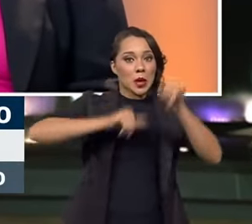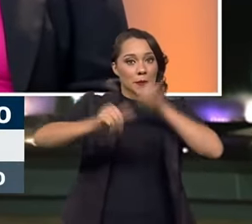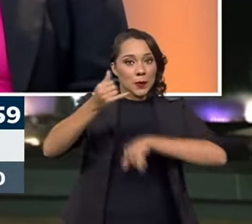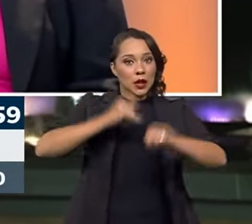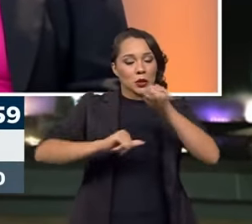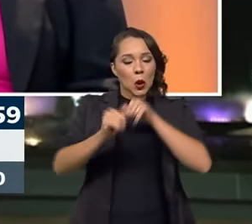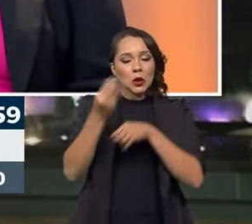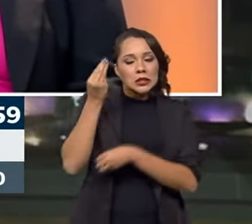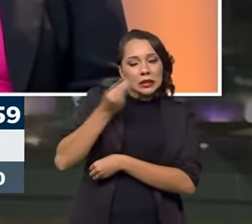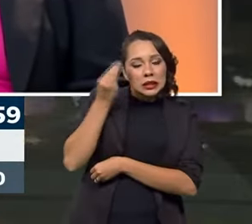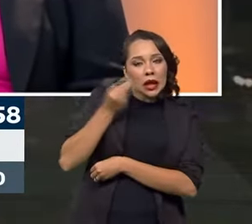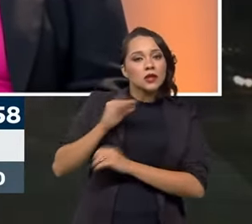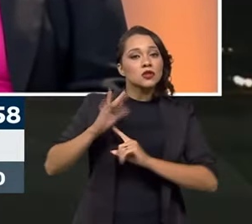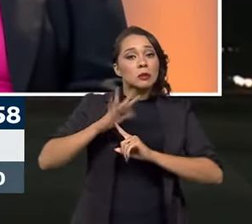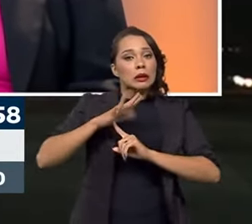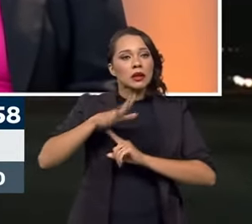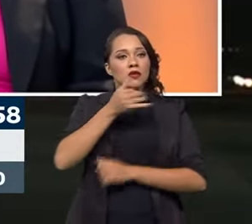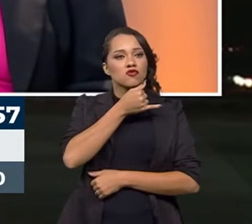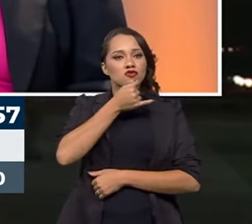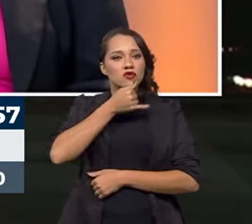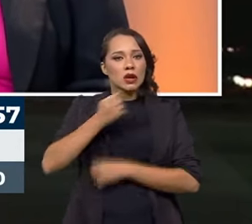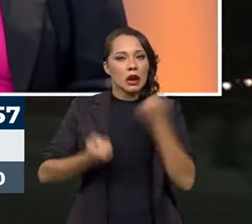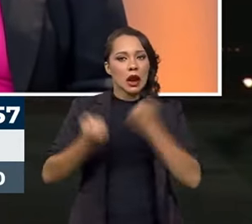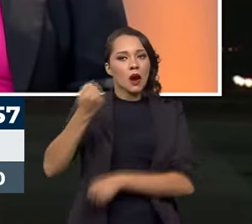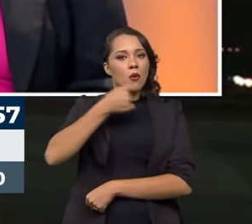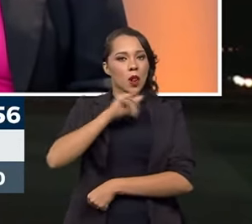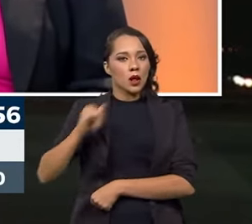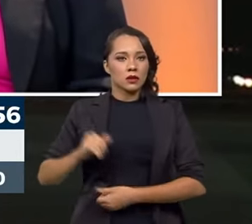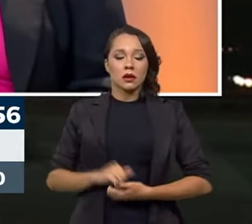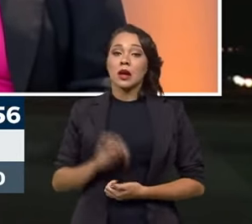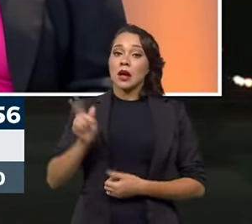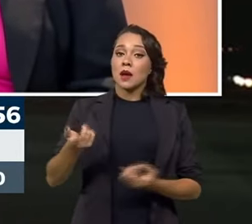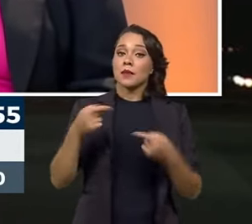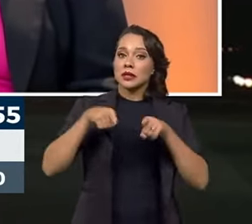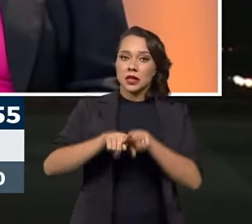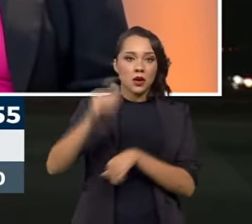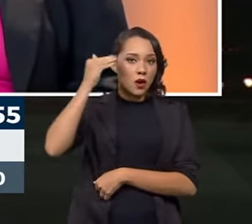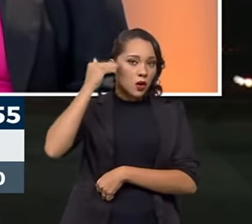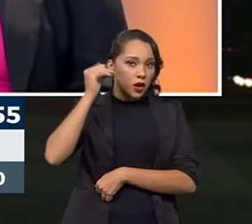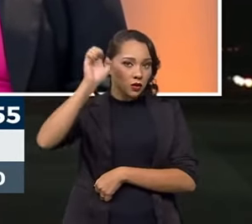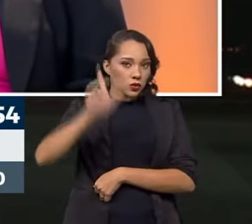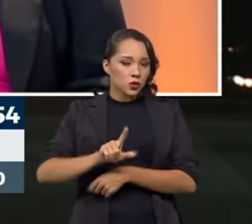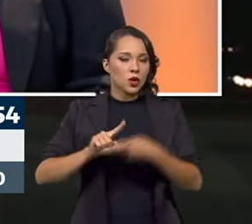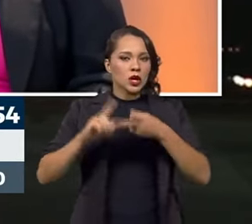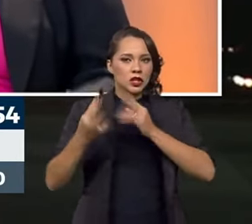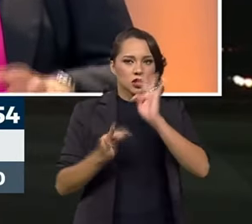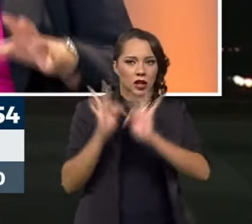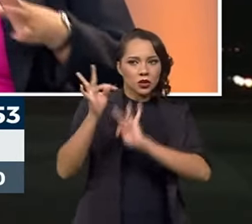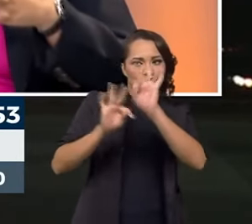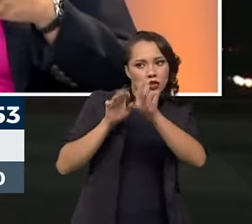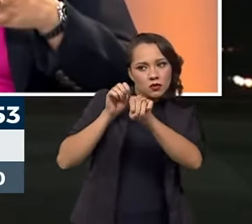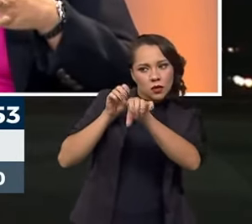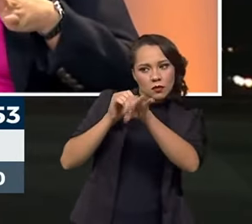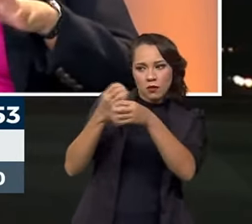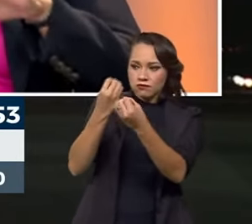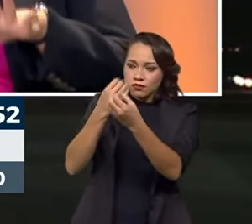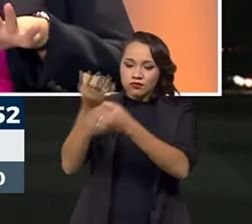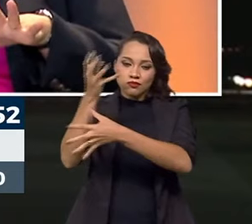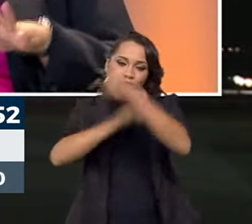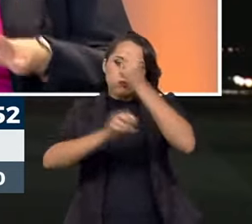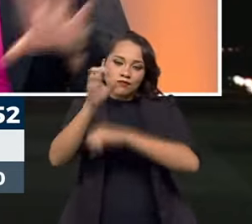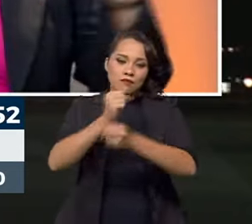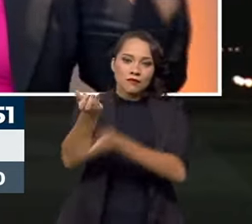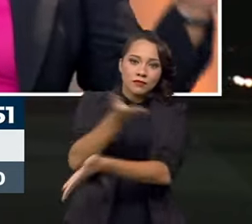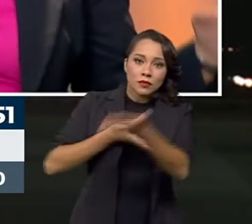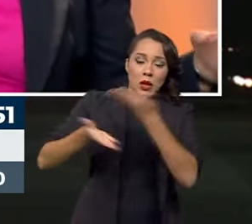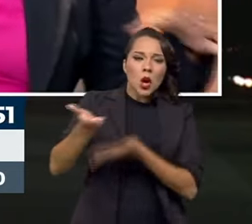de ensaio de baterias de veículos elétricos. é uma parceria com a Coreia do Sul de transferência de tecnologia. Como que está esse processo? Tudo